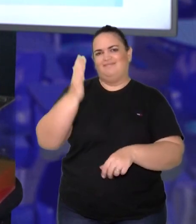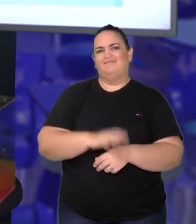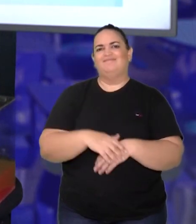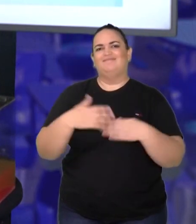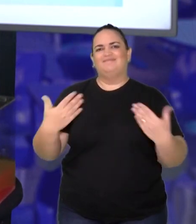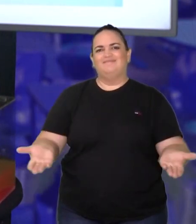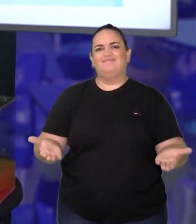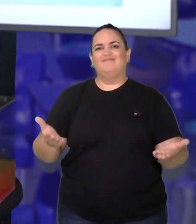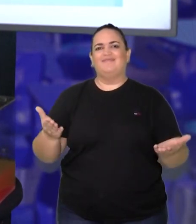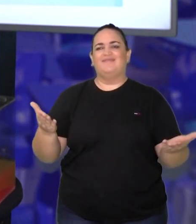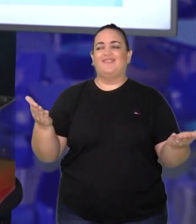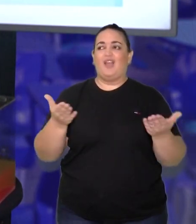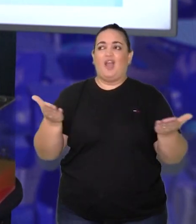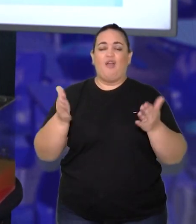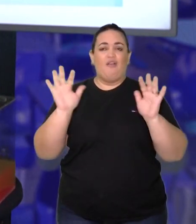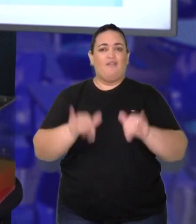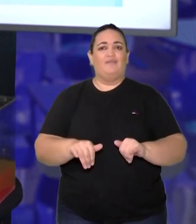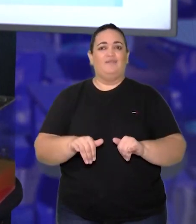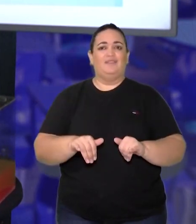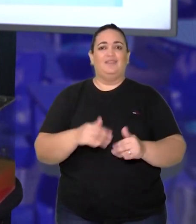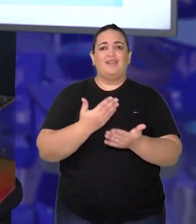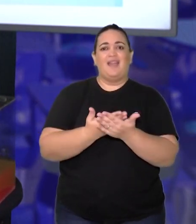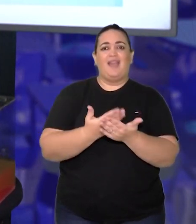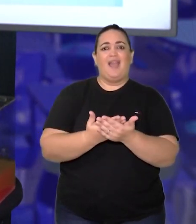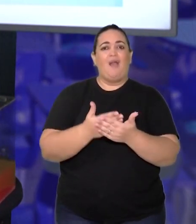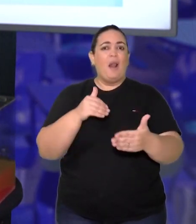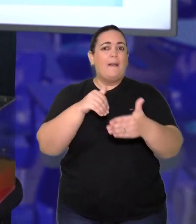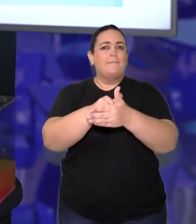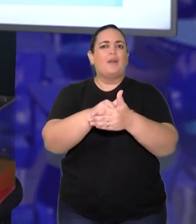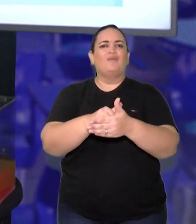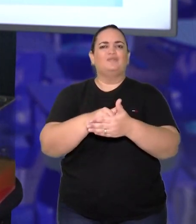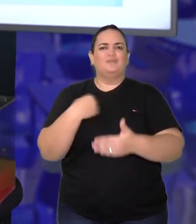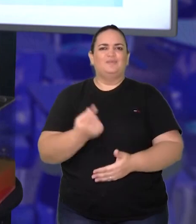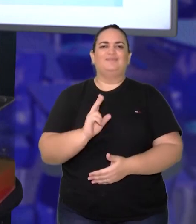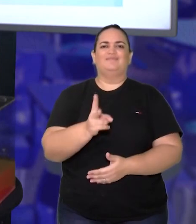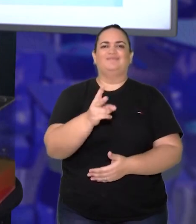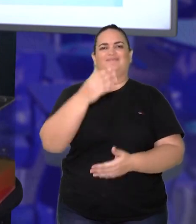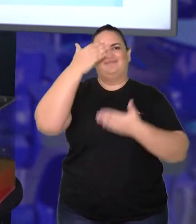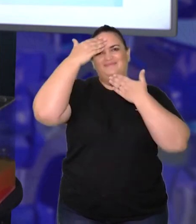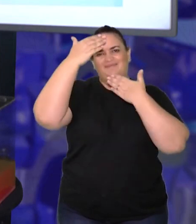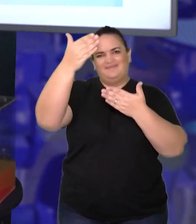tudo, e na próxima aula iremos dar continuidade a esse assunto, tá certo? Obrigado.